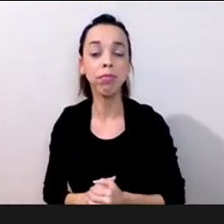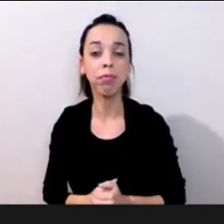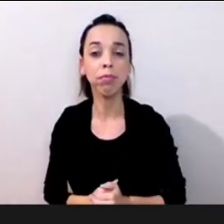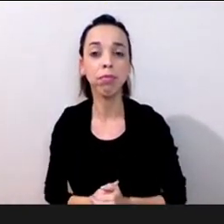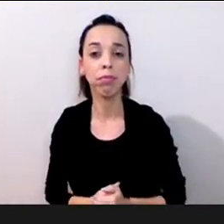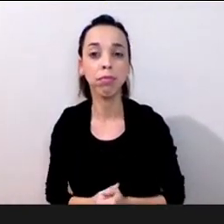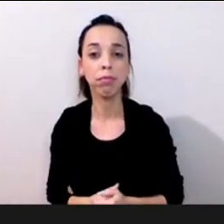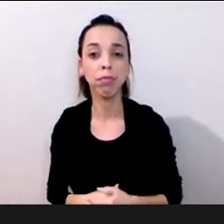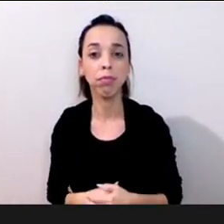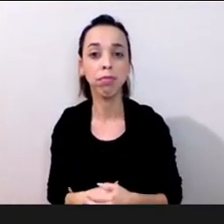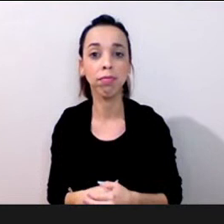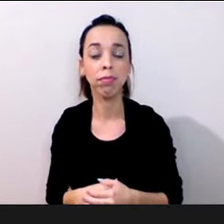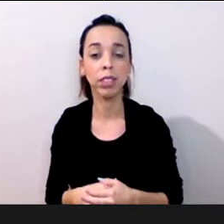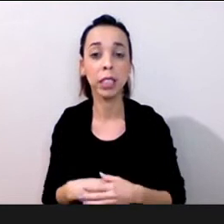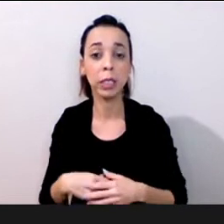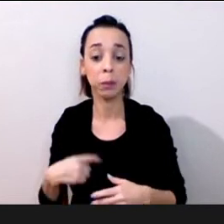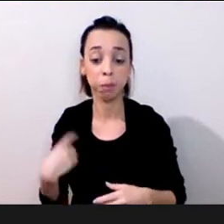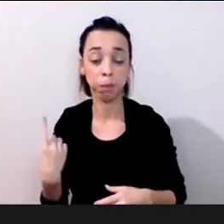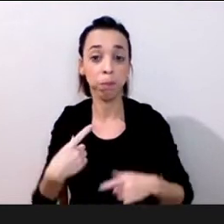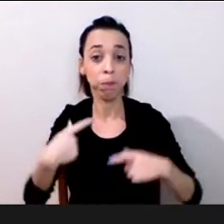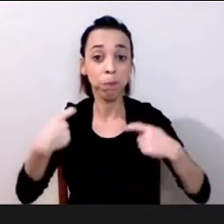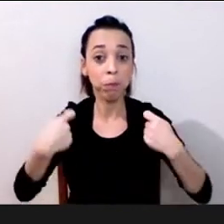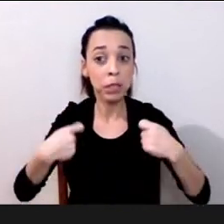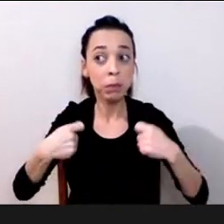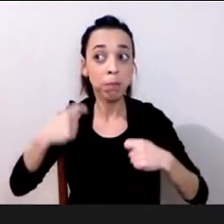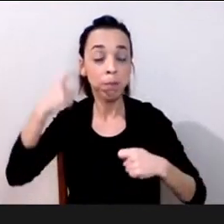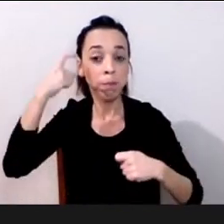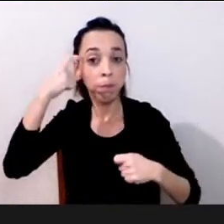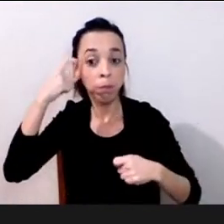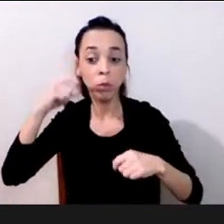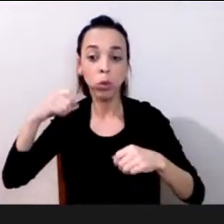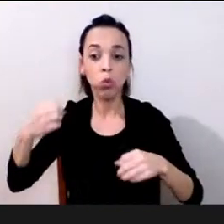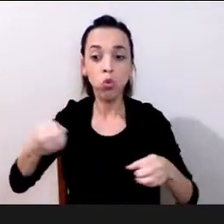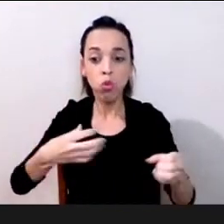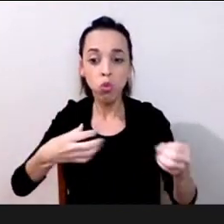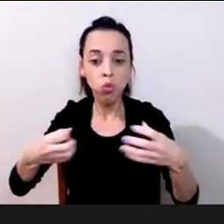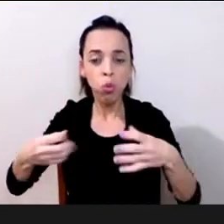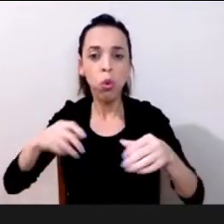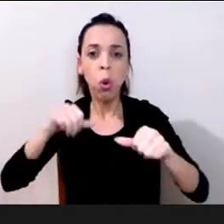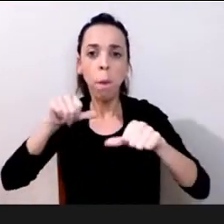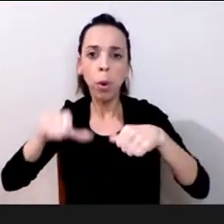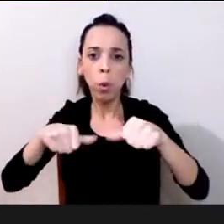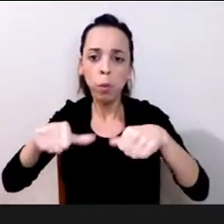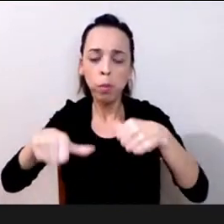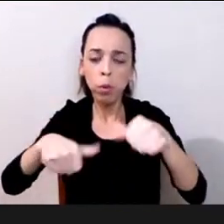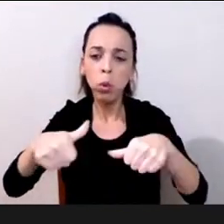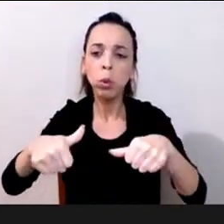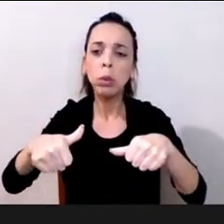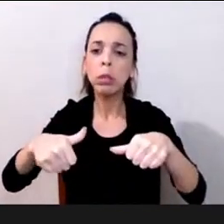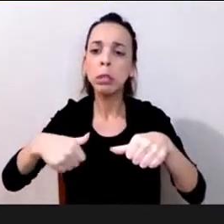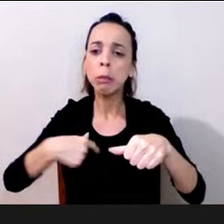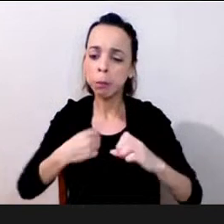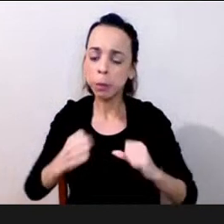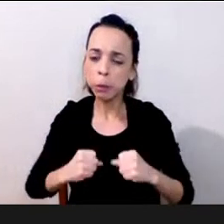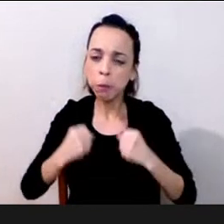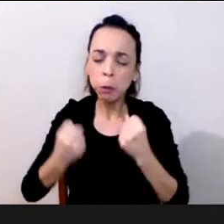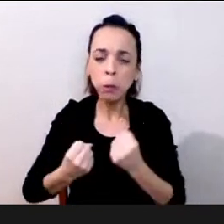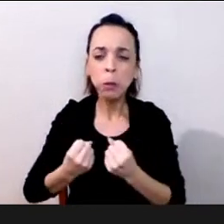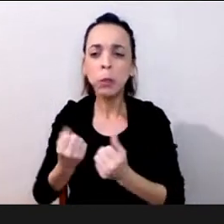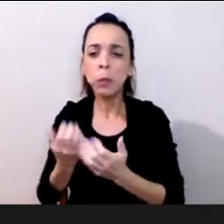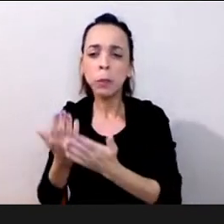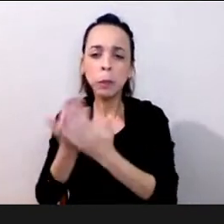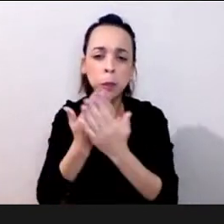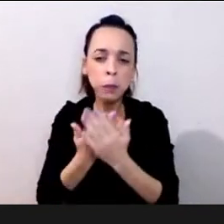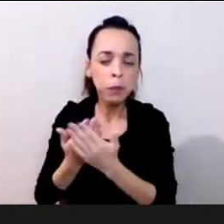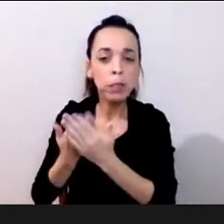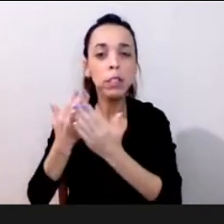de se comprometer cada vez mais com as novas lógicas com as novas demandas com os novos modelos com as novas práticas que a gente foi desenvolvendo não é que a gente não